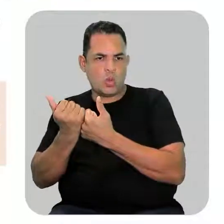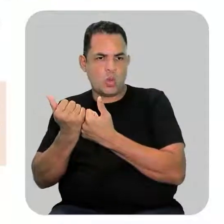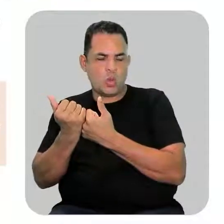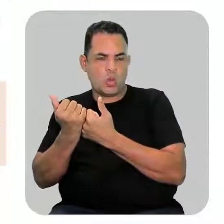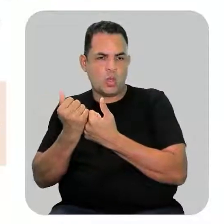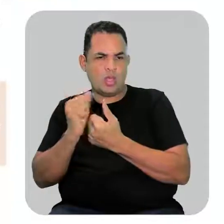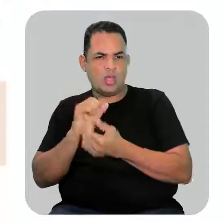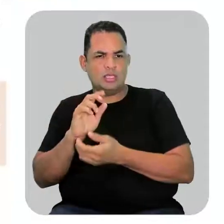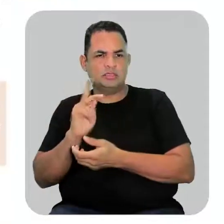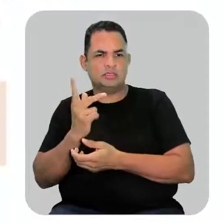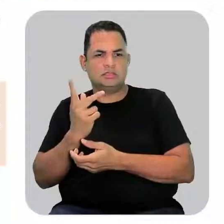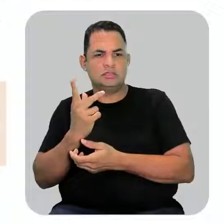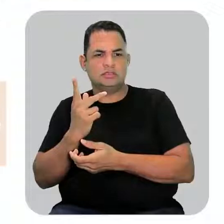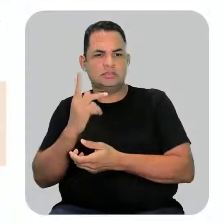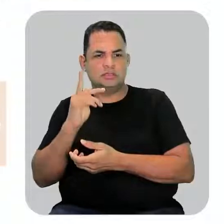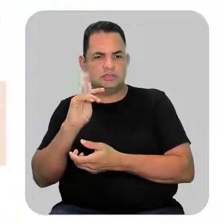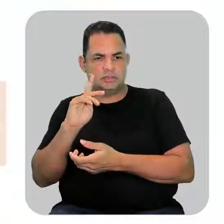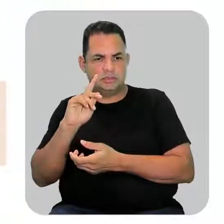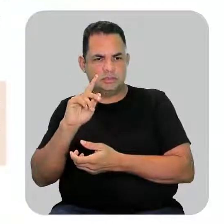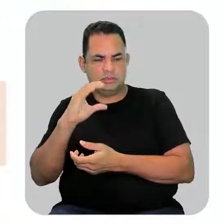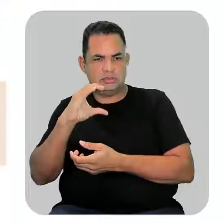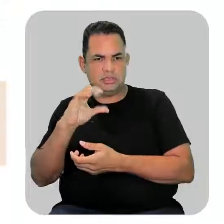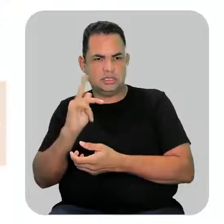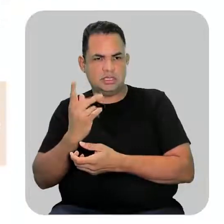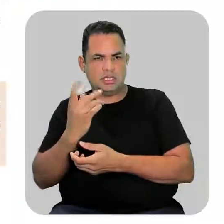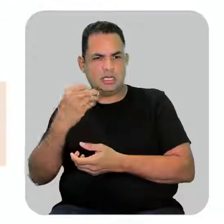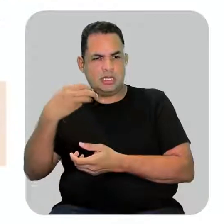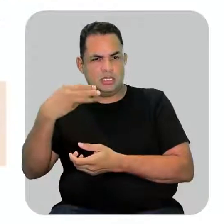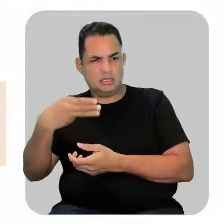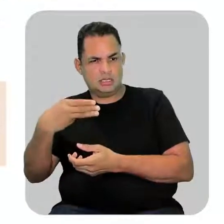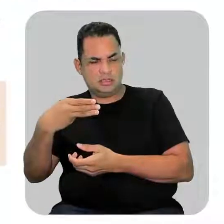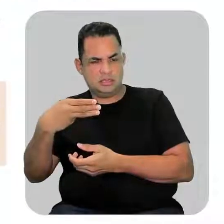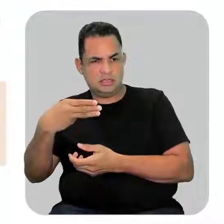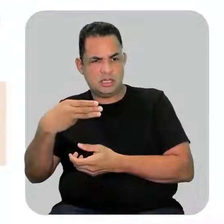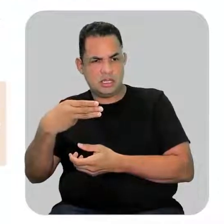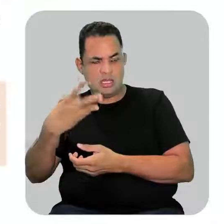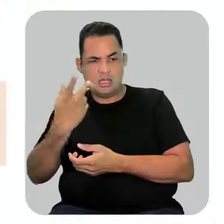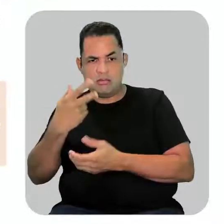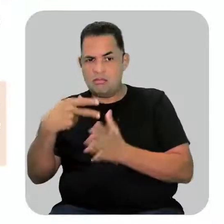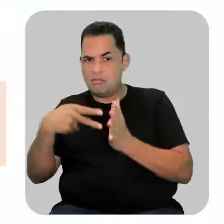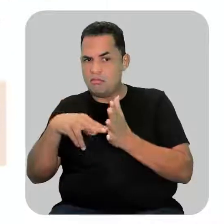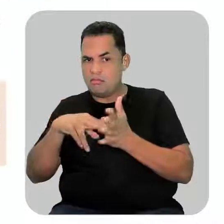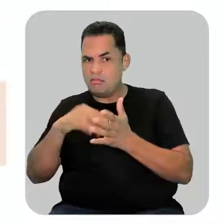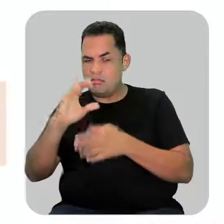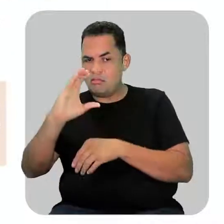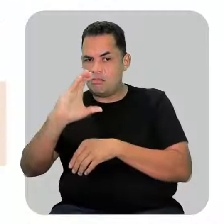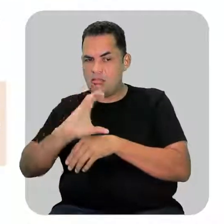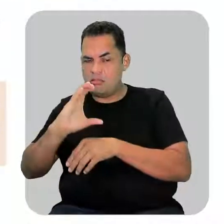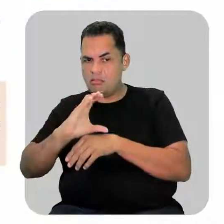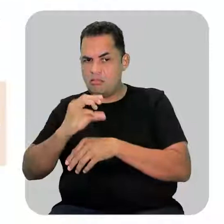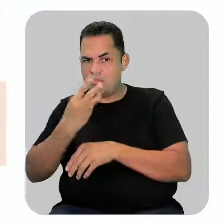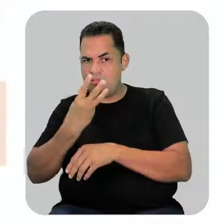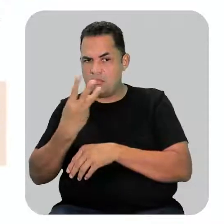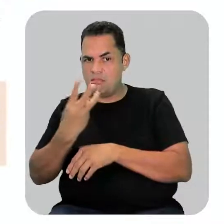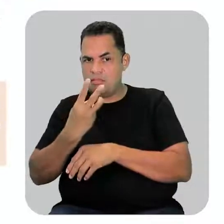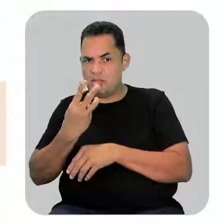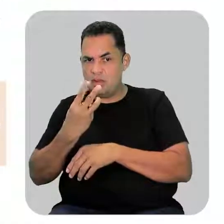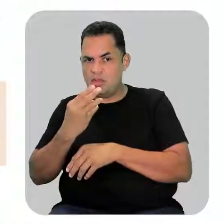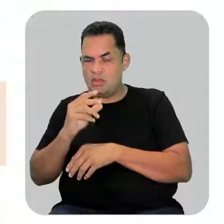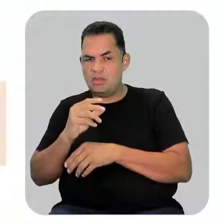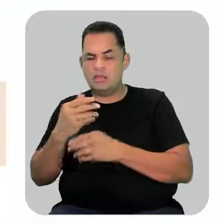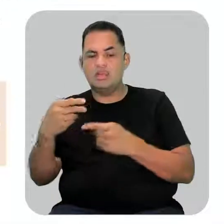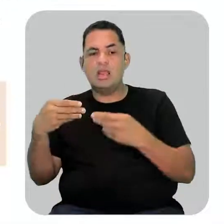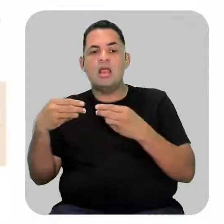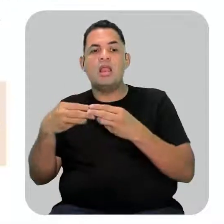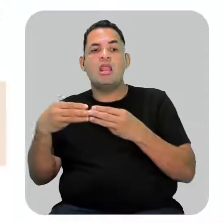nós chamamos de CH3. Significa que esse carbono aqui, como ele está ligado a três hidrogênios,